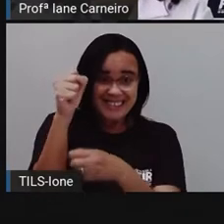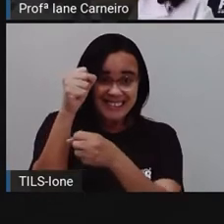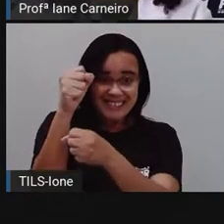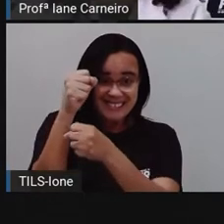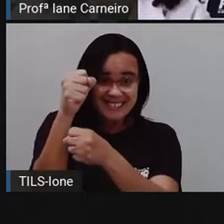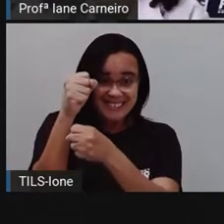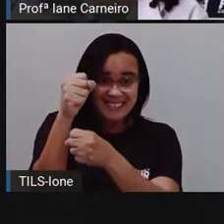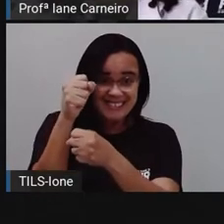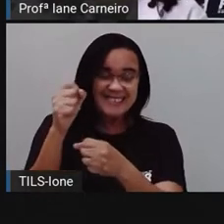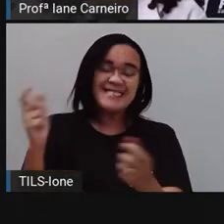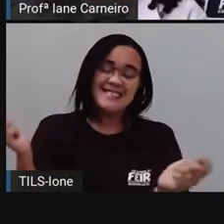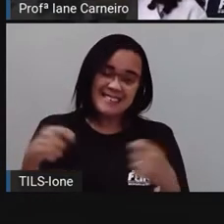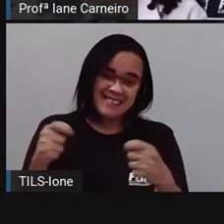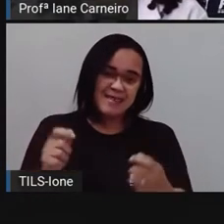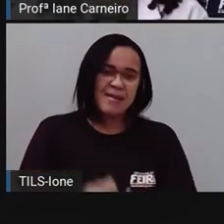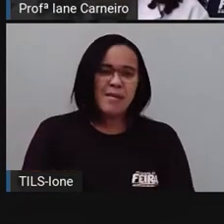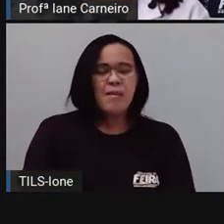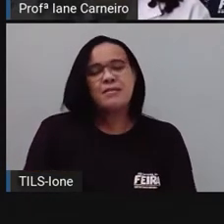Tá joia?